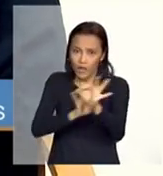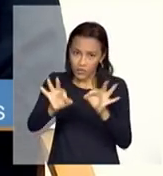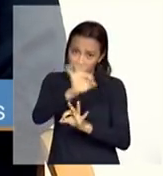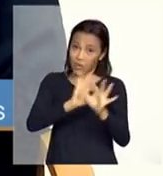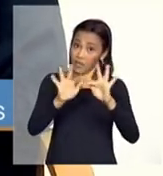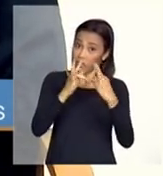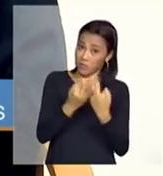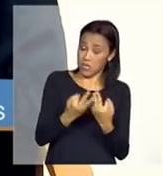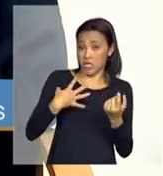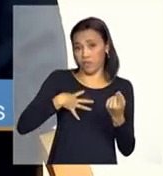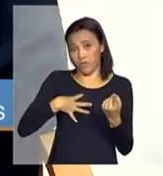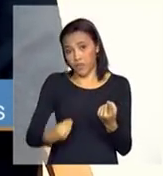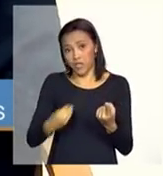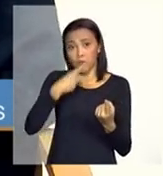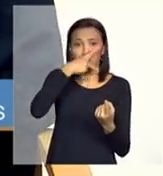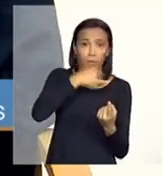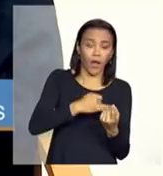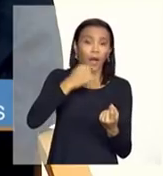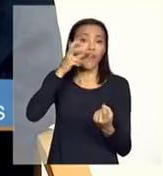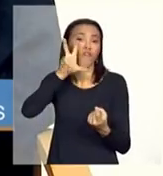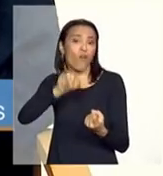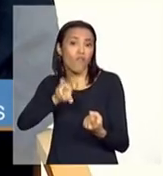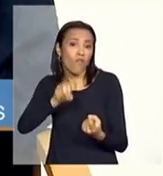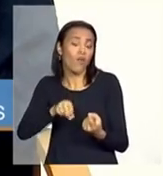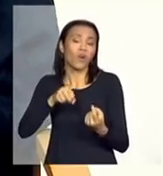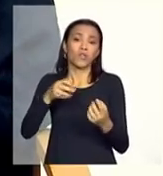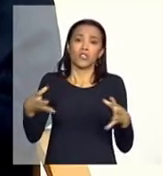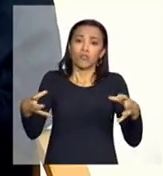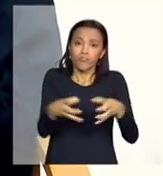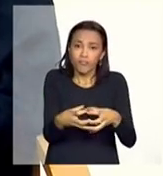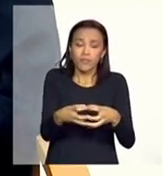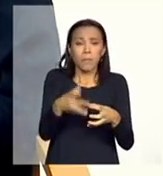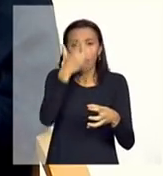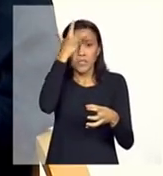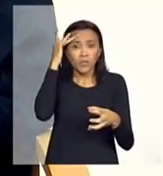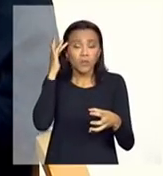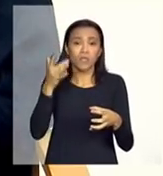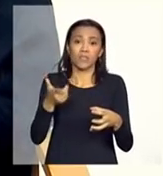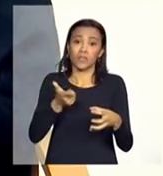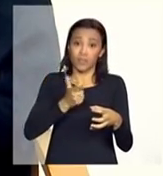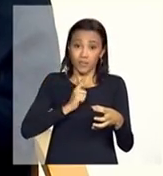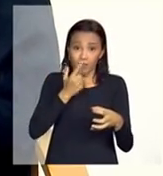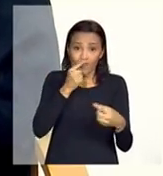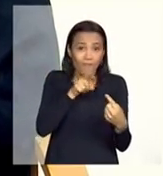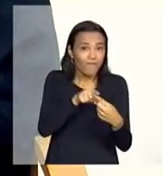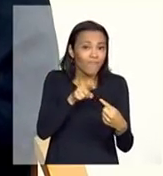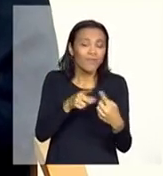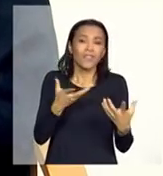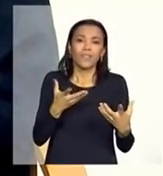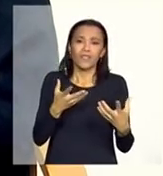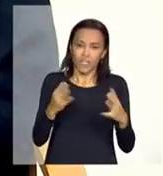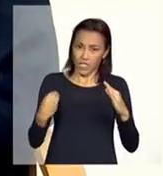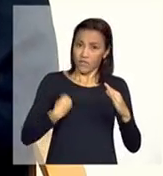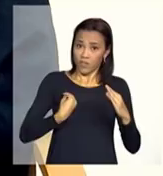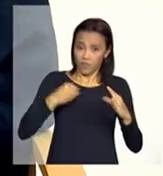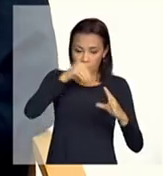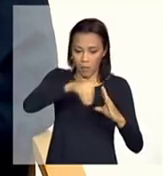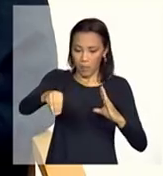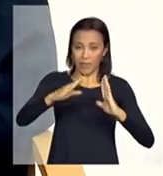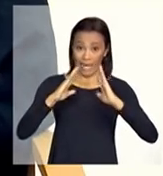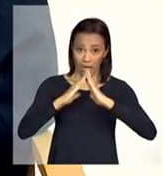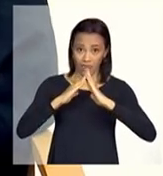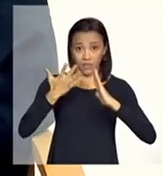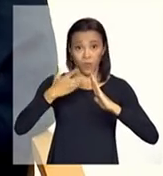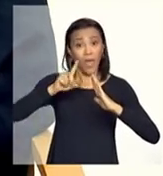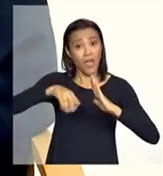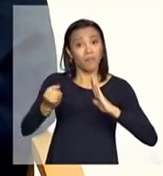formada por filhos, por pais, por avós, por pessoas que têm afinidade, que vivem sobre o mesmo teto. Muito importante